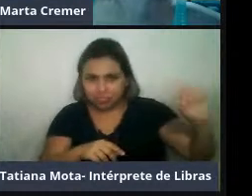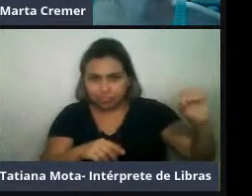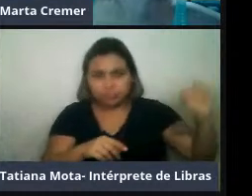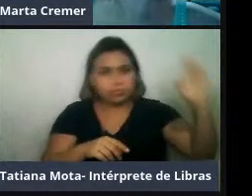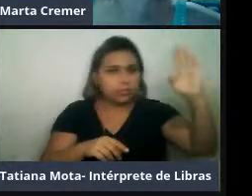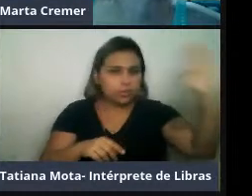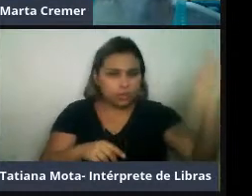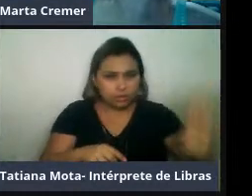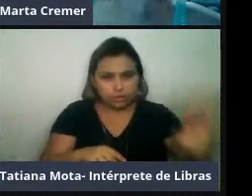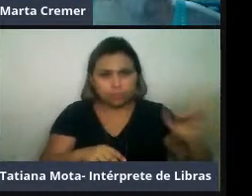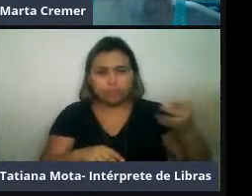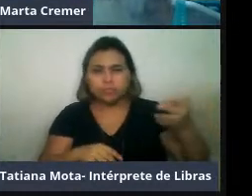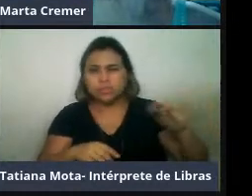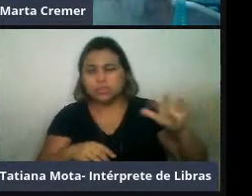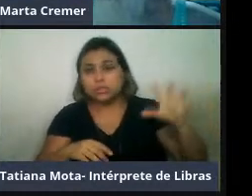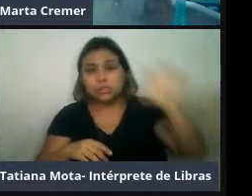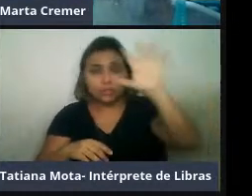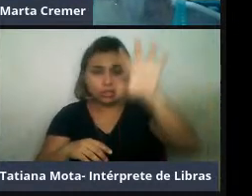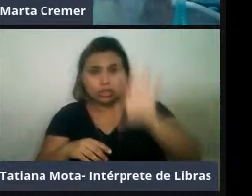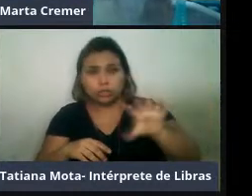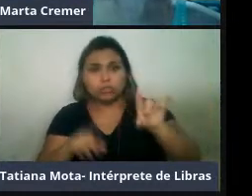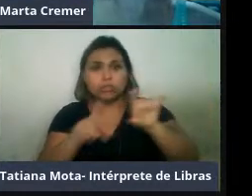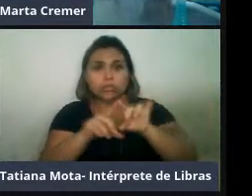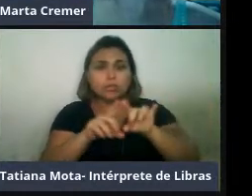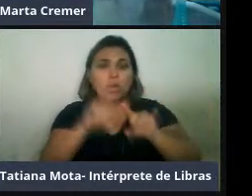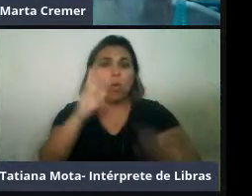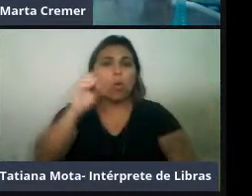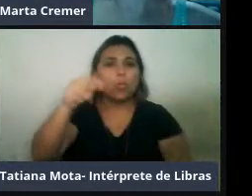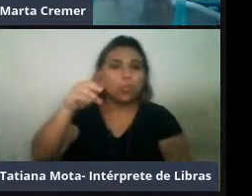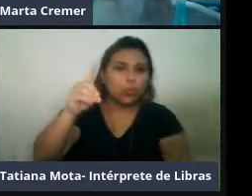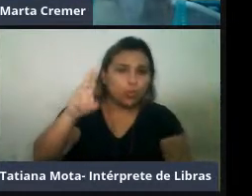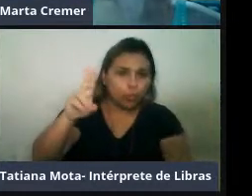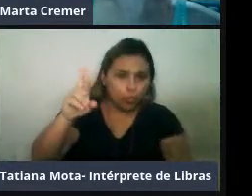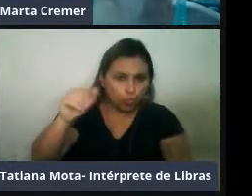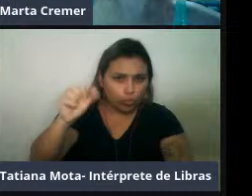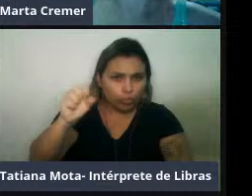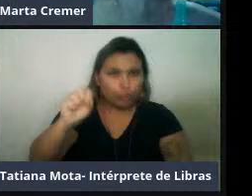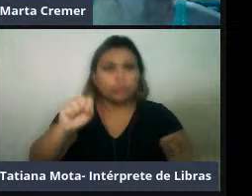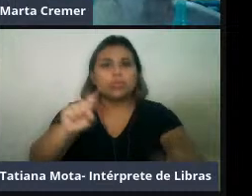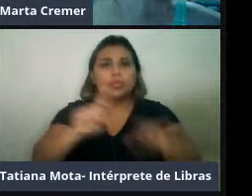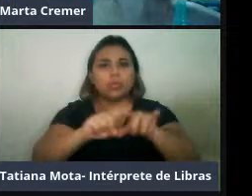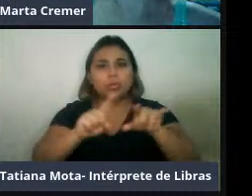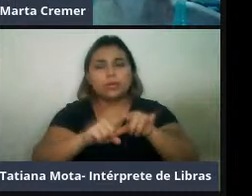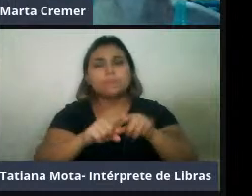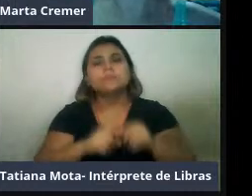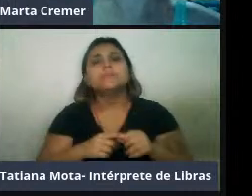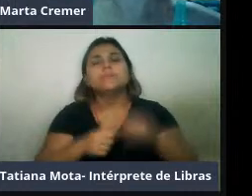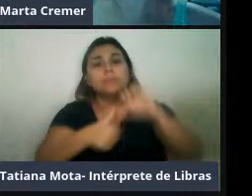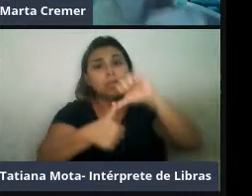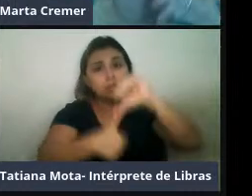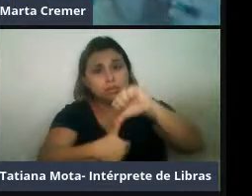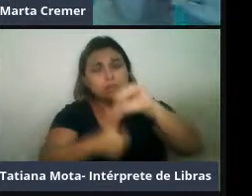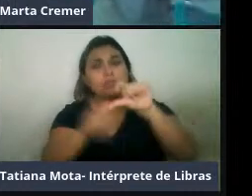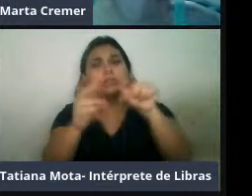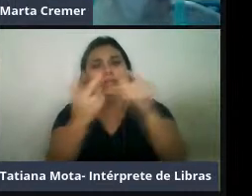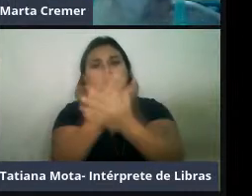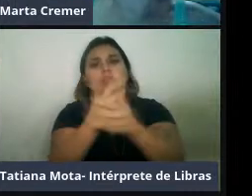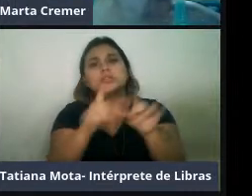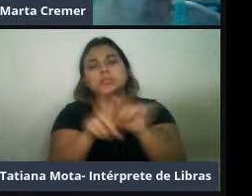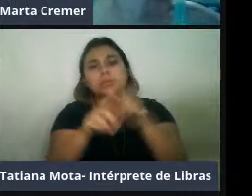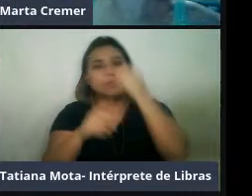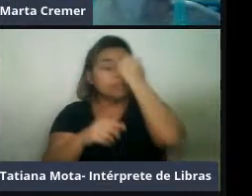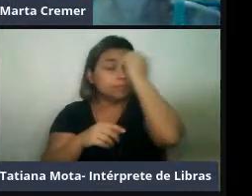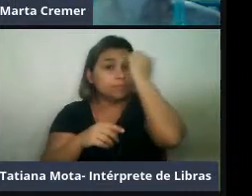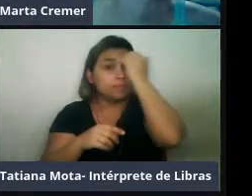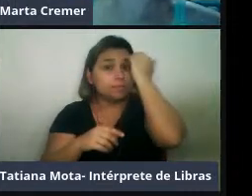mais ou menos a região de Honduras, na América Central, uma espécie bem costeira, aí dentro dos delfinídeos, né, que inclusive tem